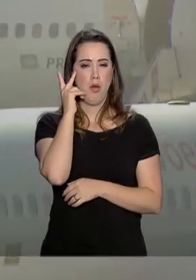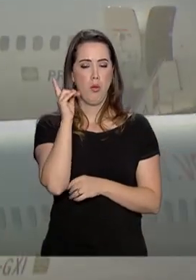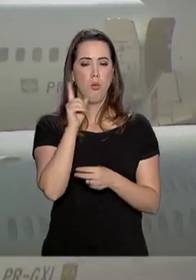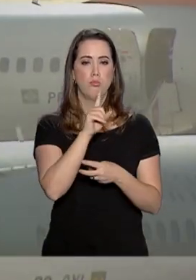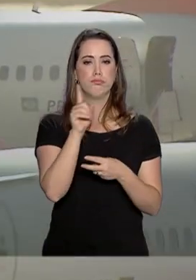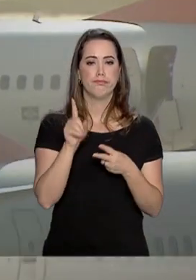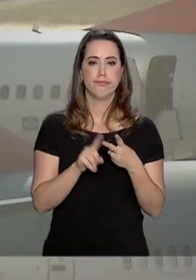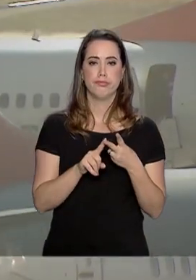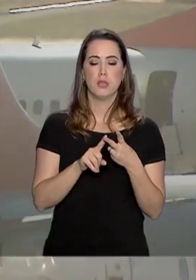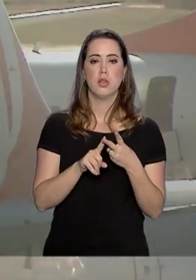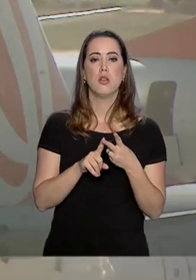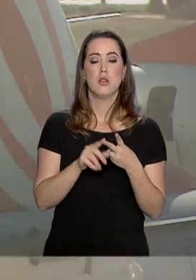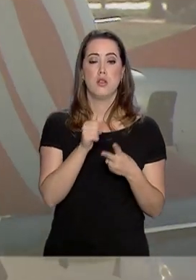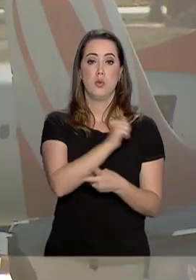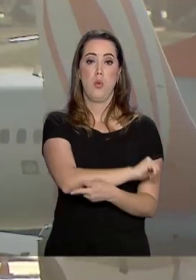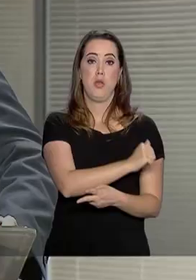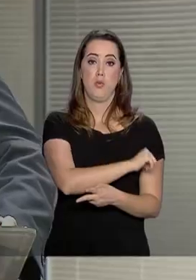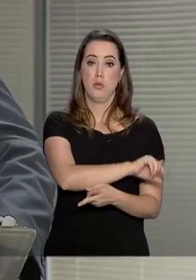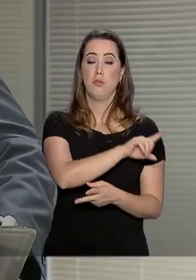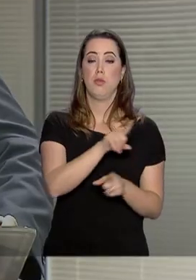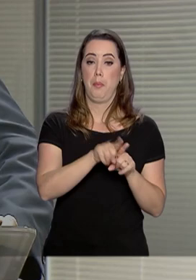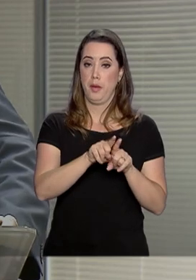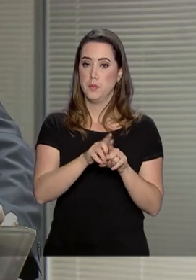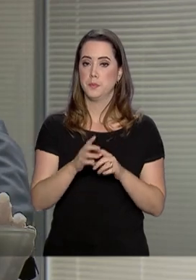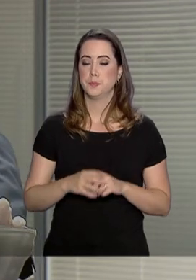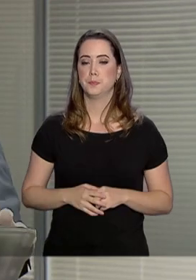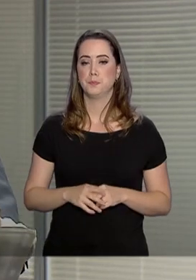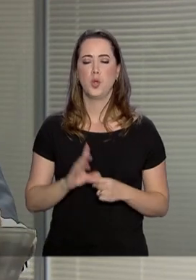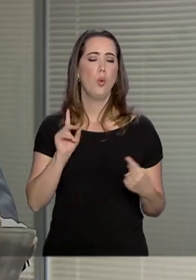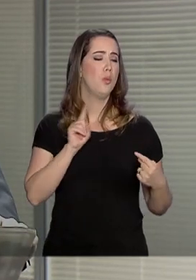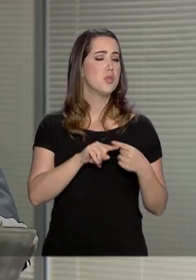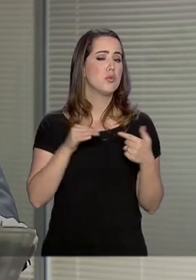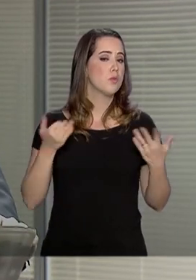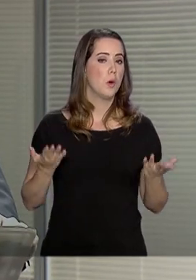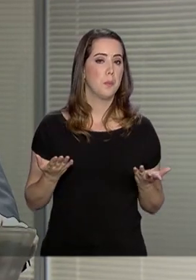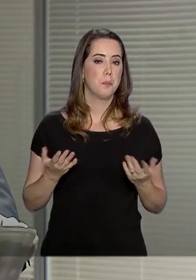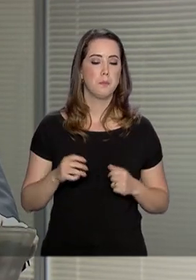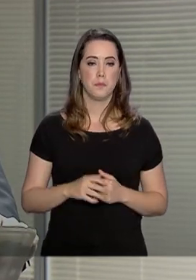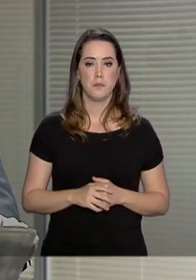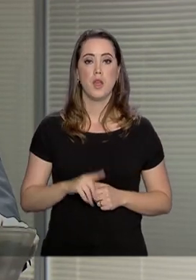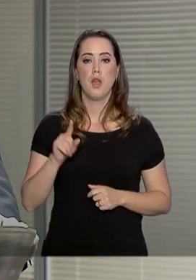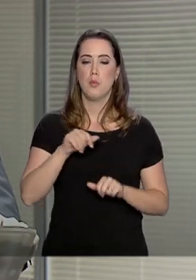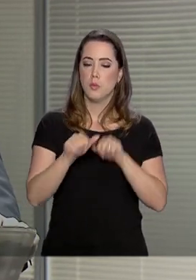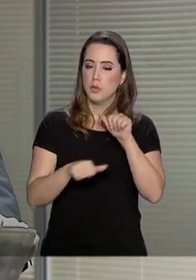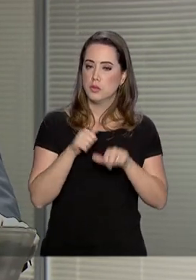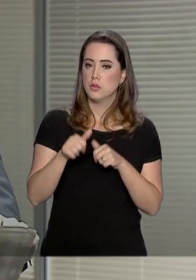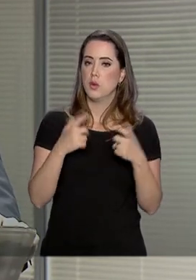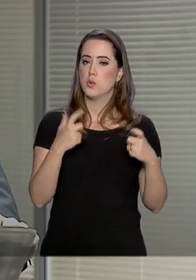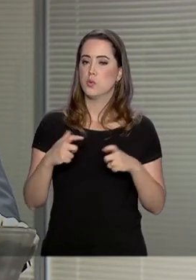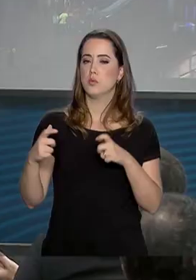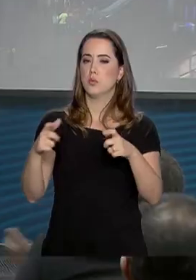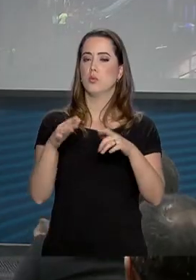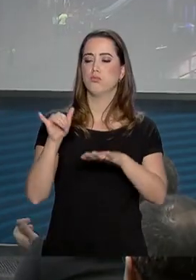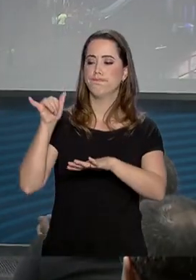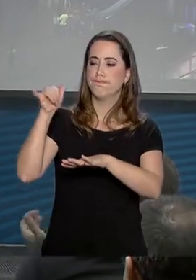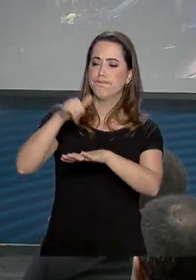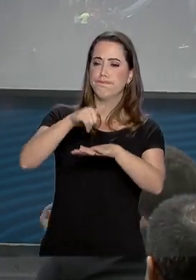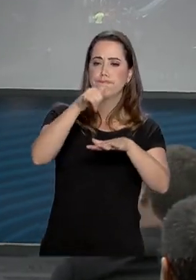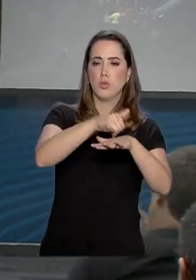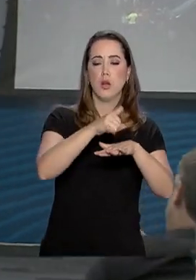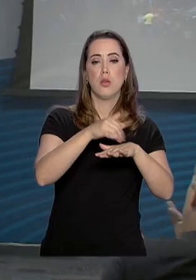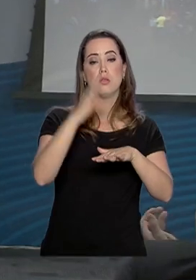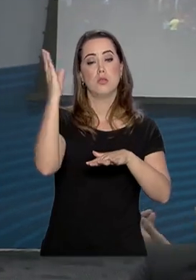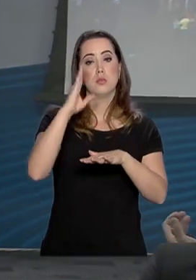Paulo, e Santos Dumont, no Rio de Janeiro. O objetivo, segundo o secretário, é reestruturar os aeroportos brasileiros, fazer